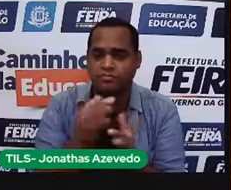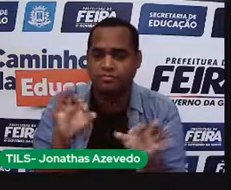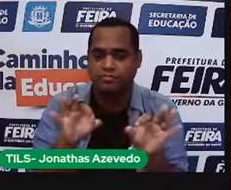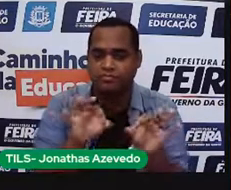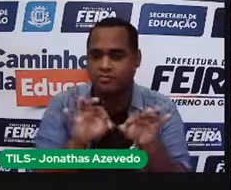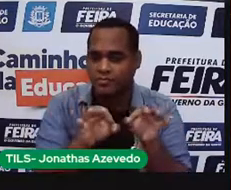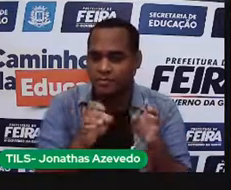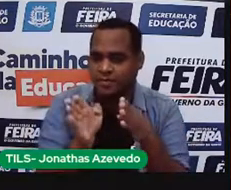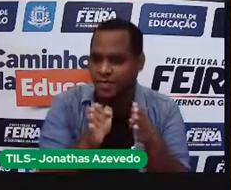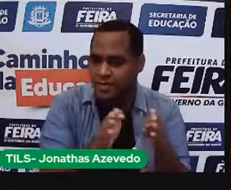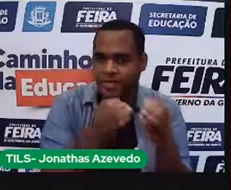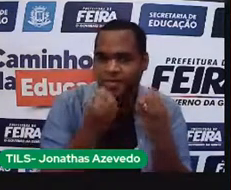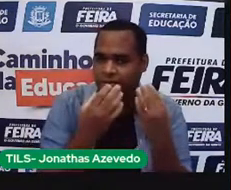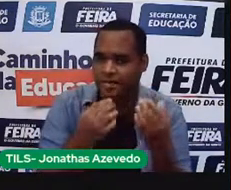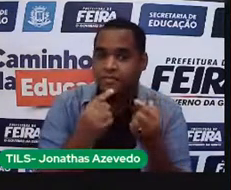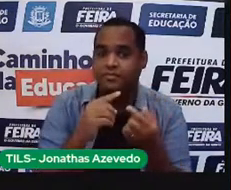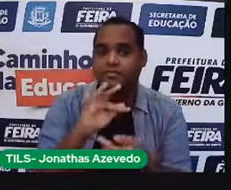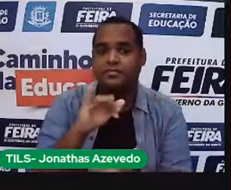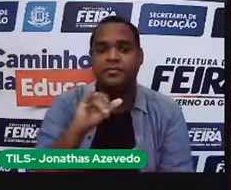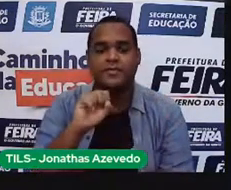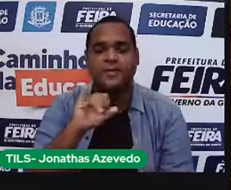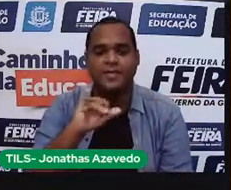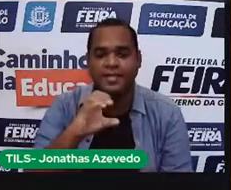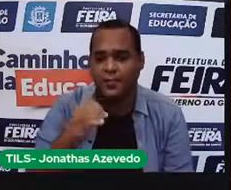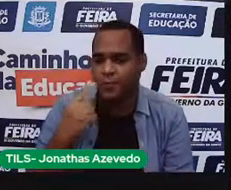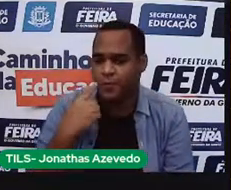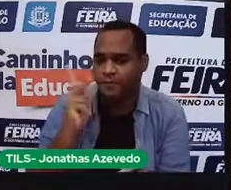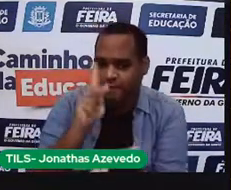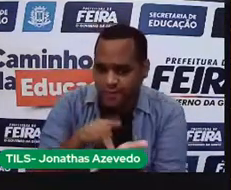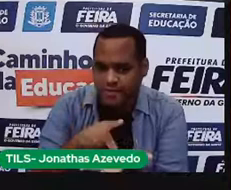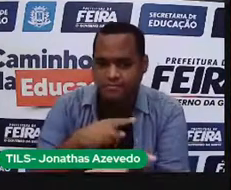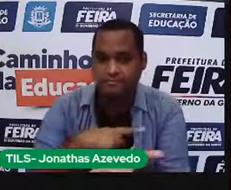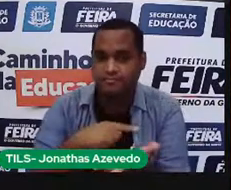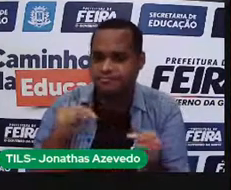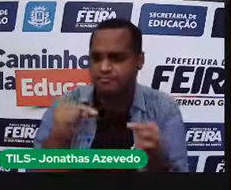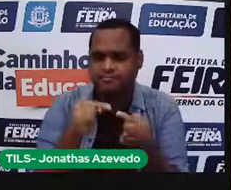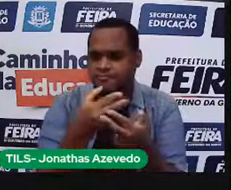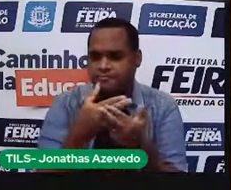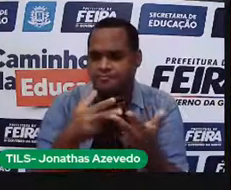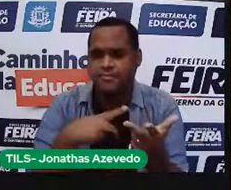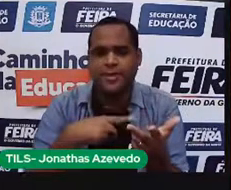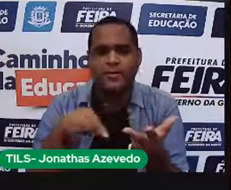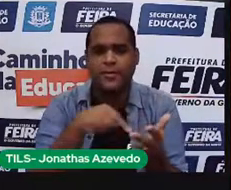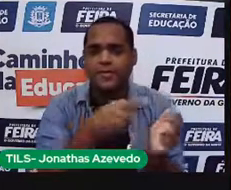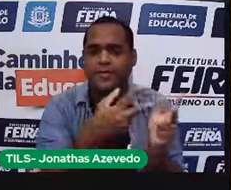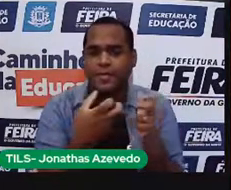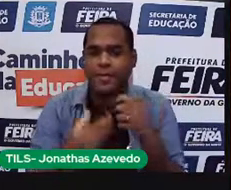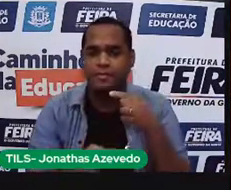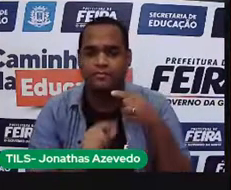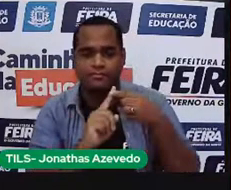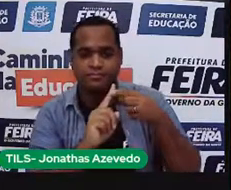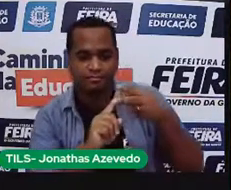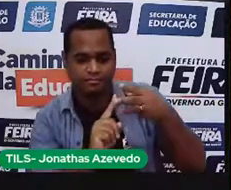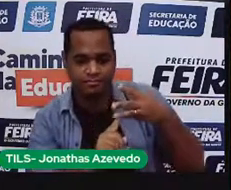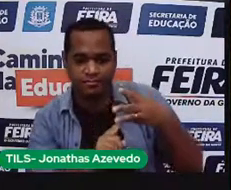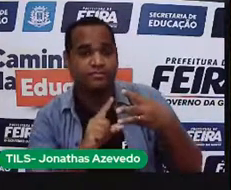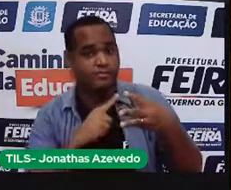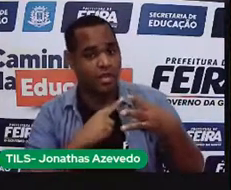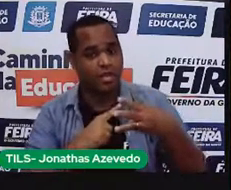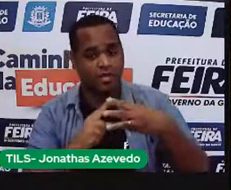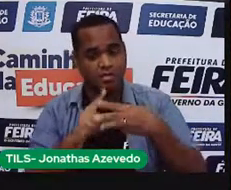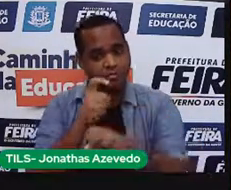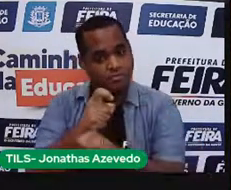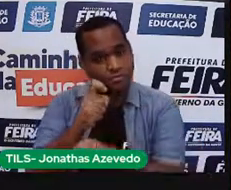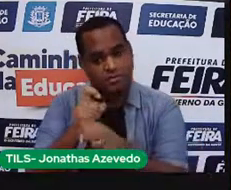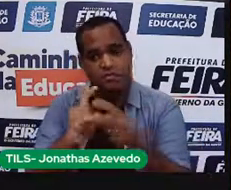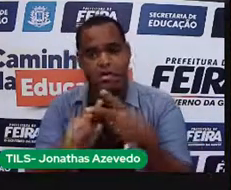e sobre as mudanças de estado físico da matéria. A gente viu que existem três estados fundamentais da matéria, que é